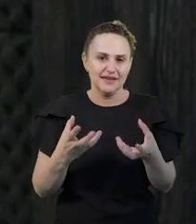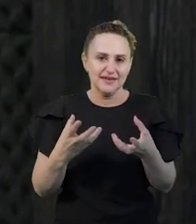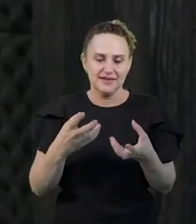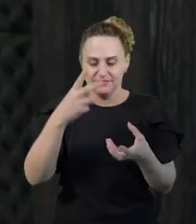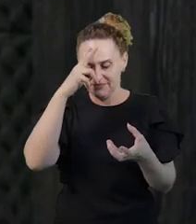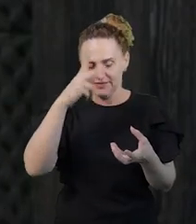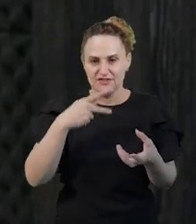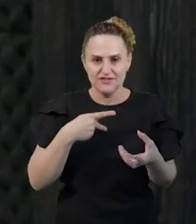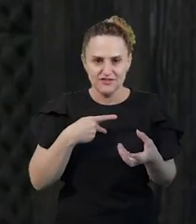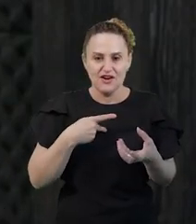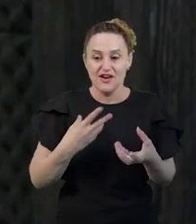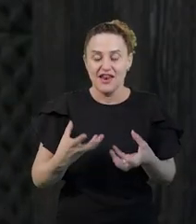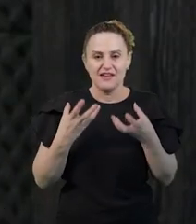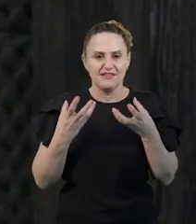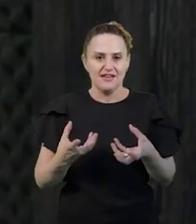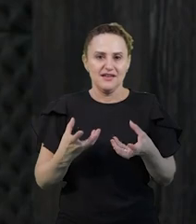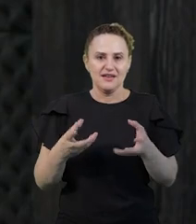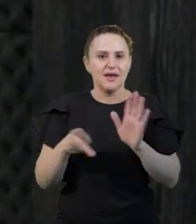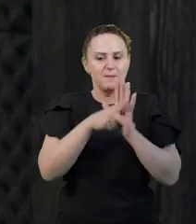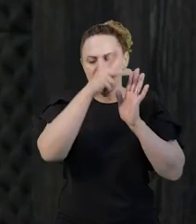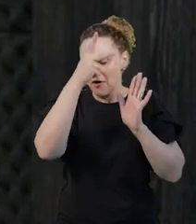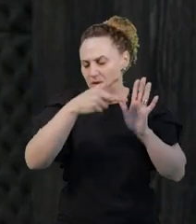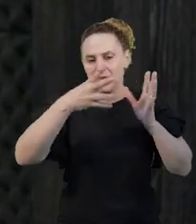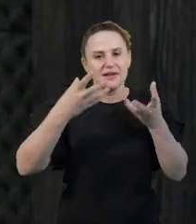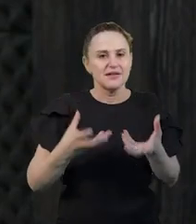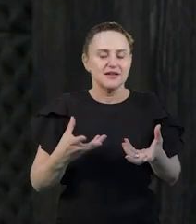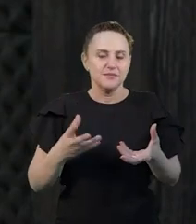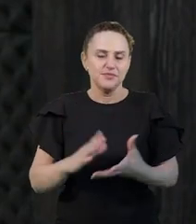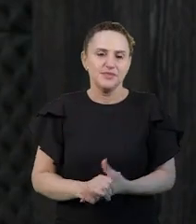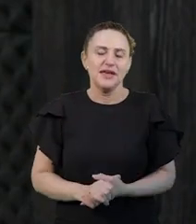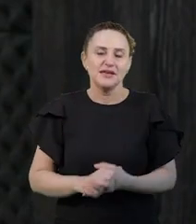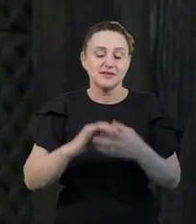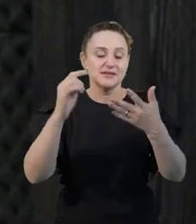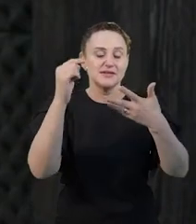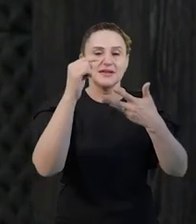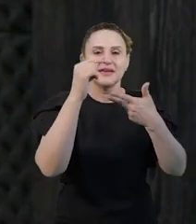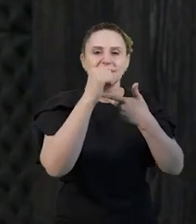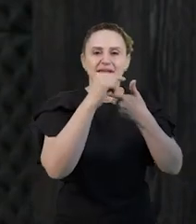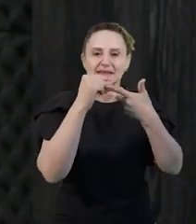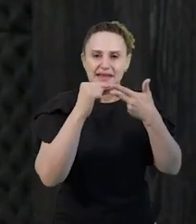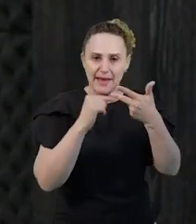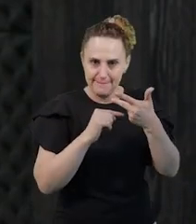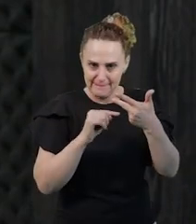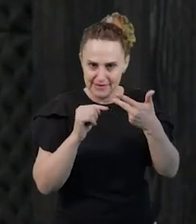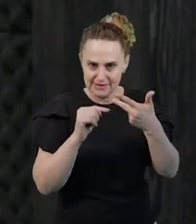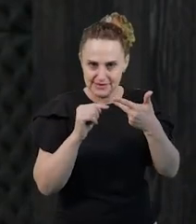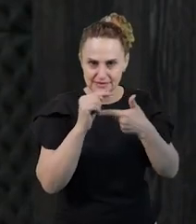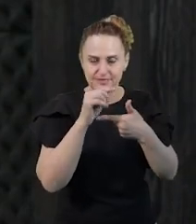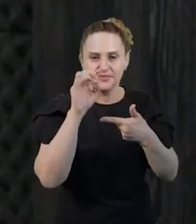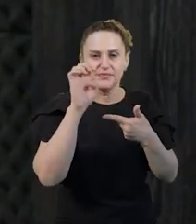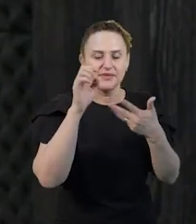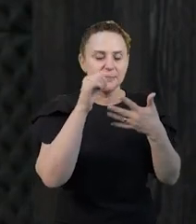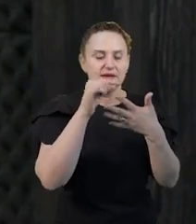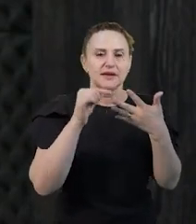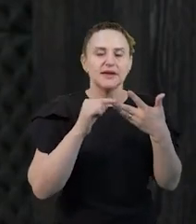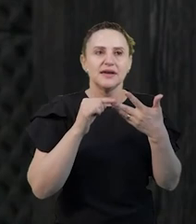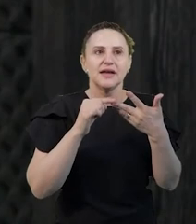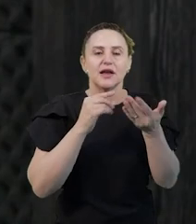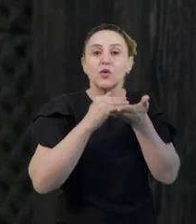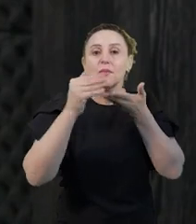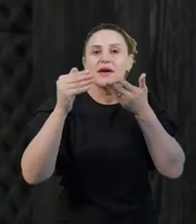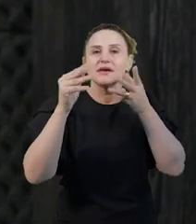Então, esse é assim, e as etapas da modelagem, então, ela parte, então, do tema.